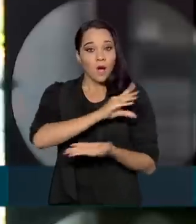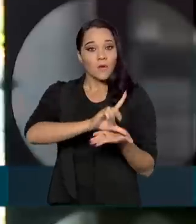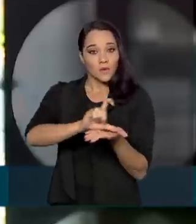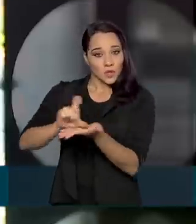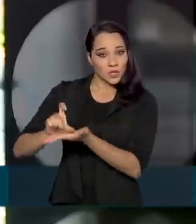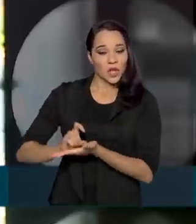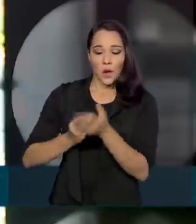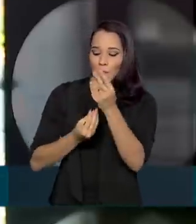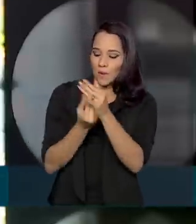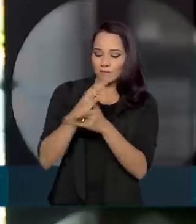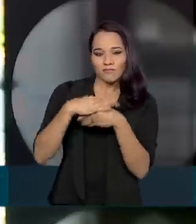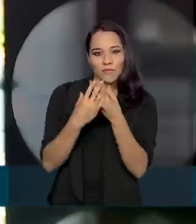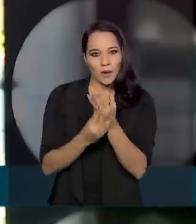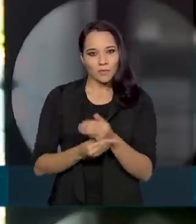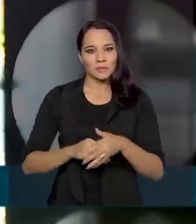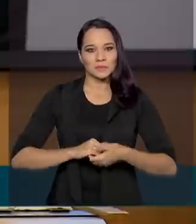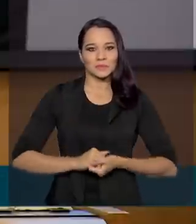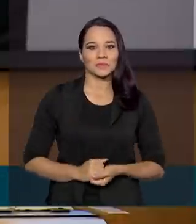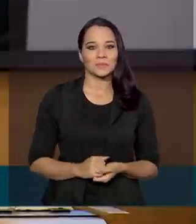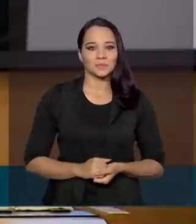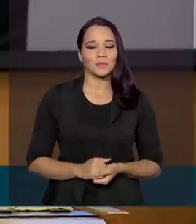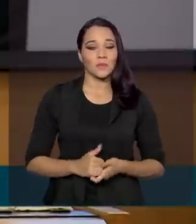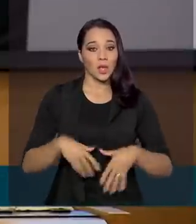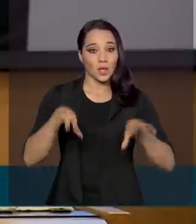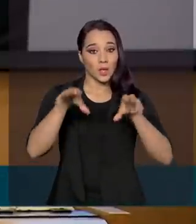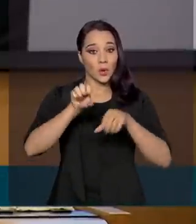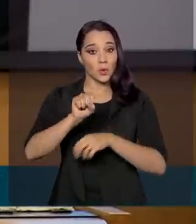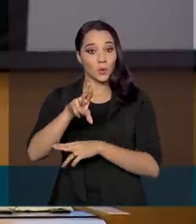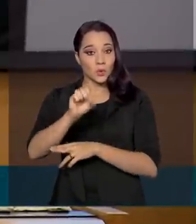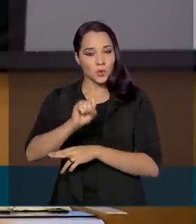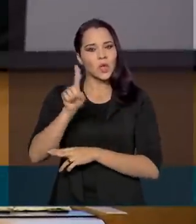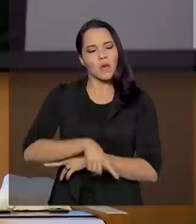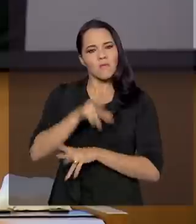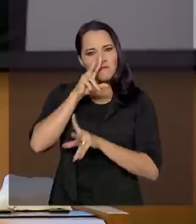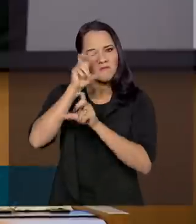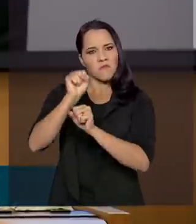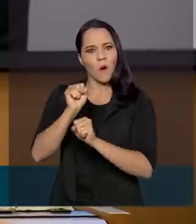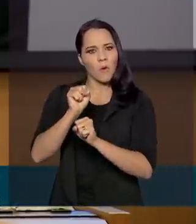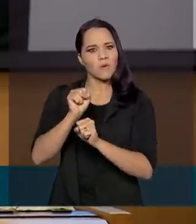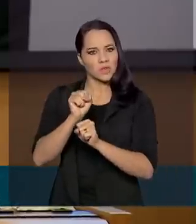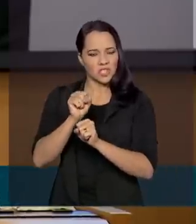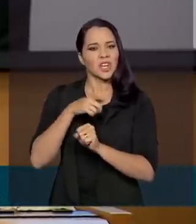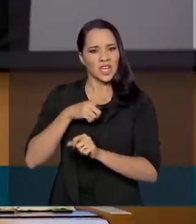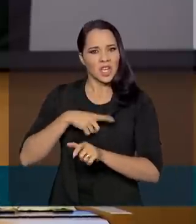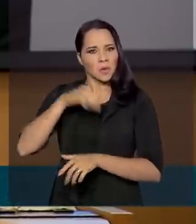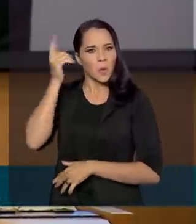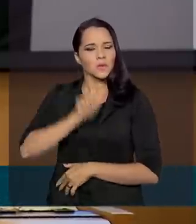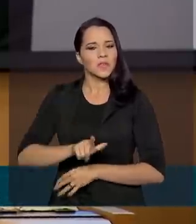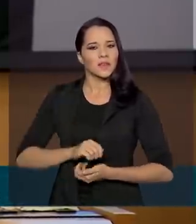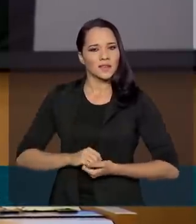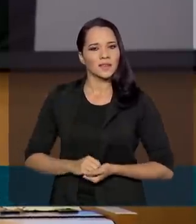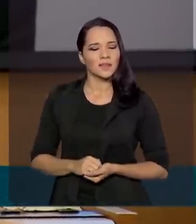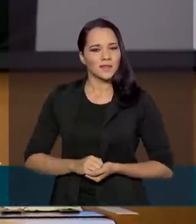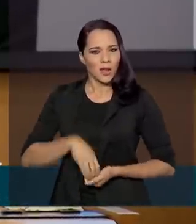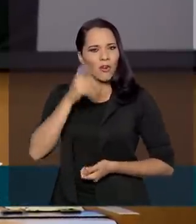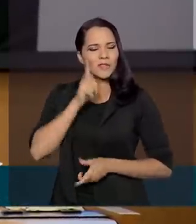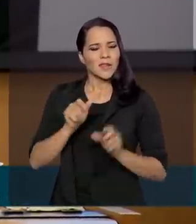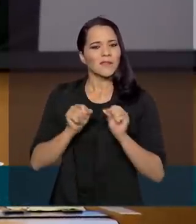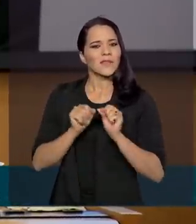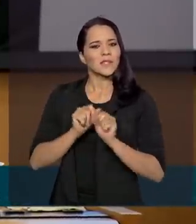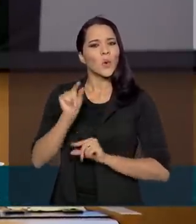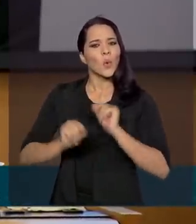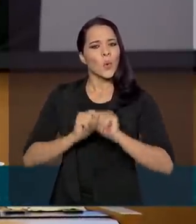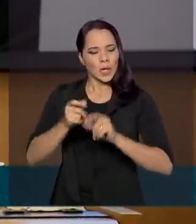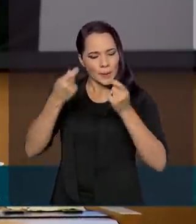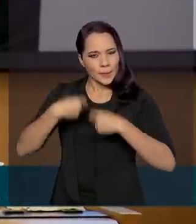para a higienização das mãos. O Sistema Único de Saúde é forte, é potente e que ele dá conta de fazer o que tem que ser